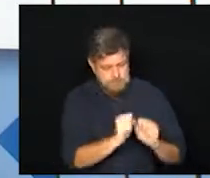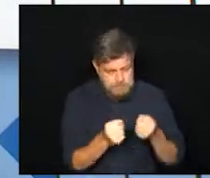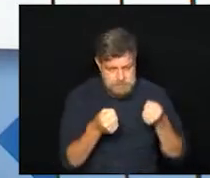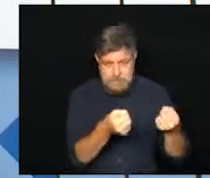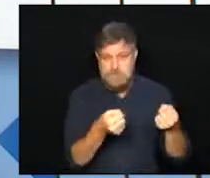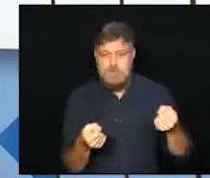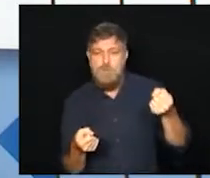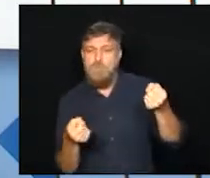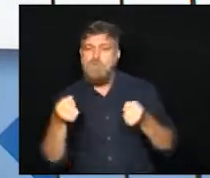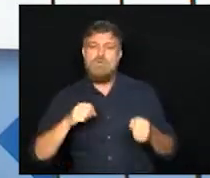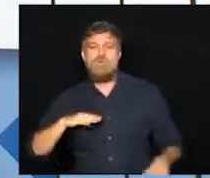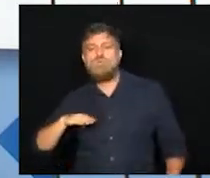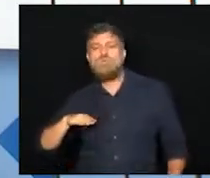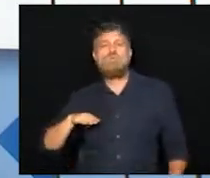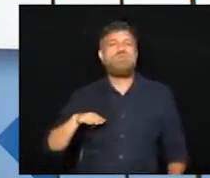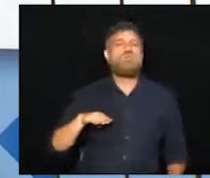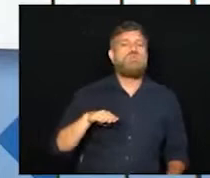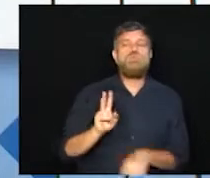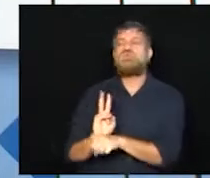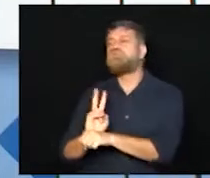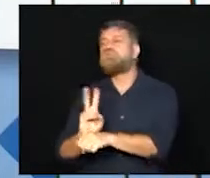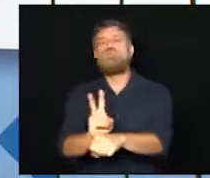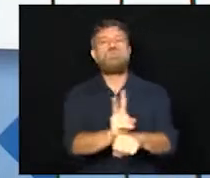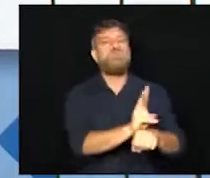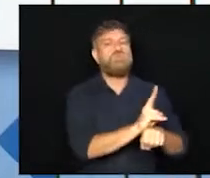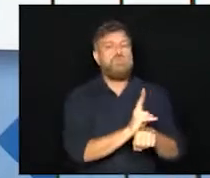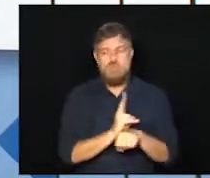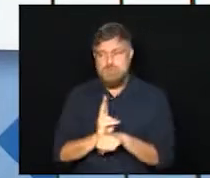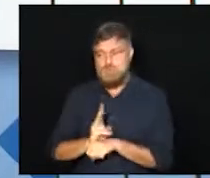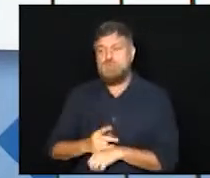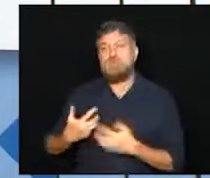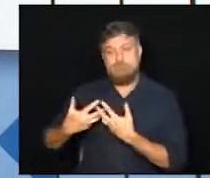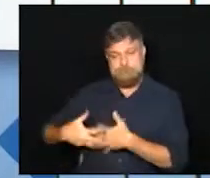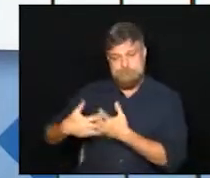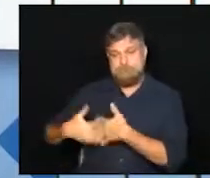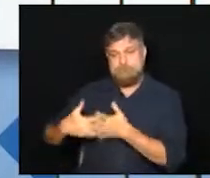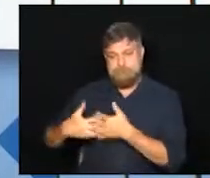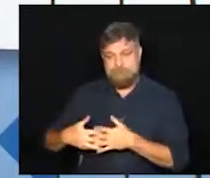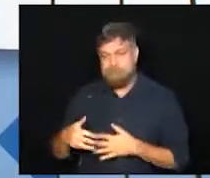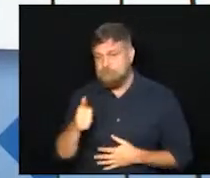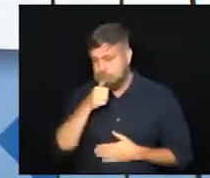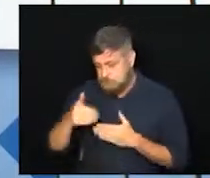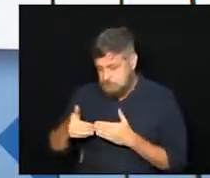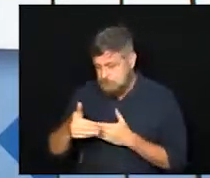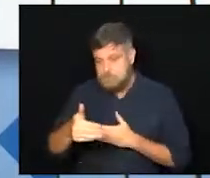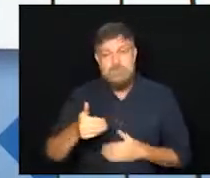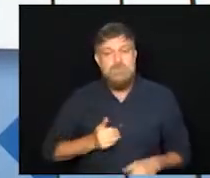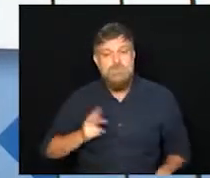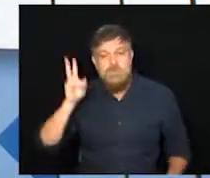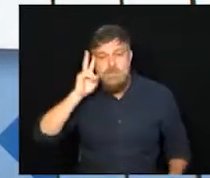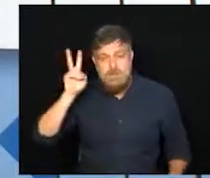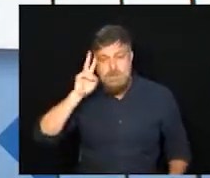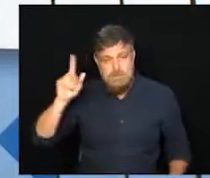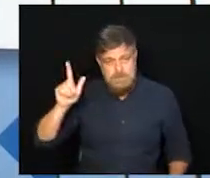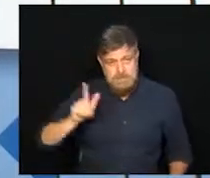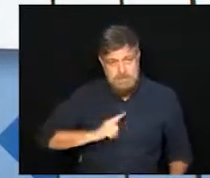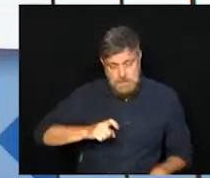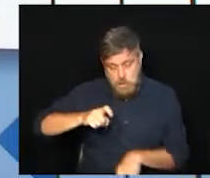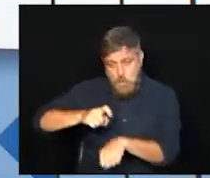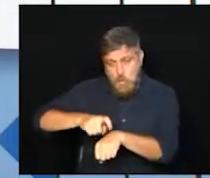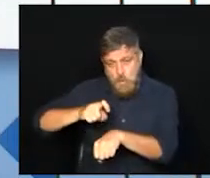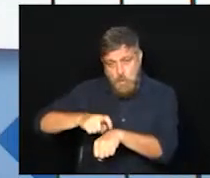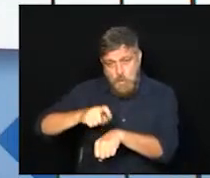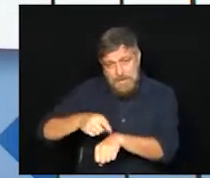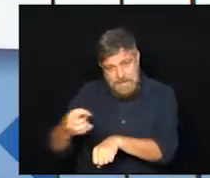viaturas e do efetivo e ela continua valendo. Lembrando que agora, de acordo com o novo horário